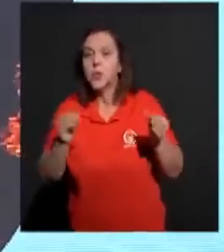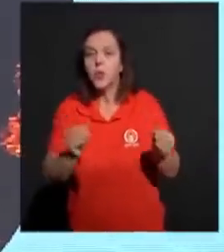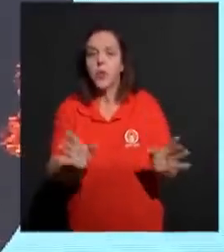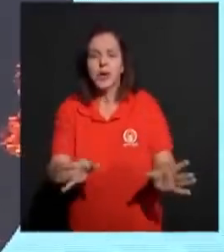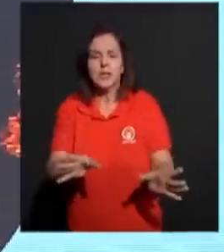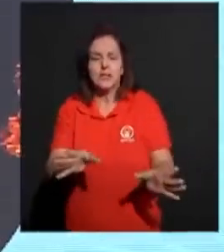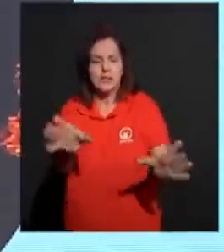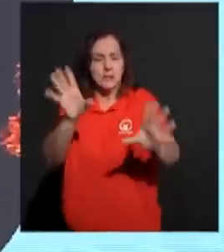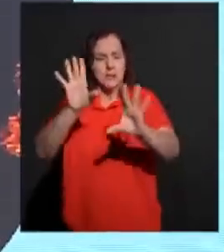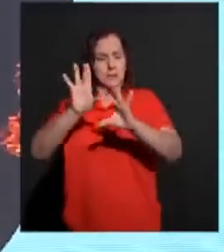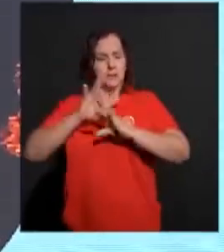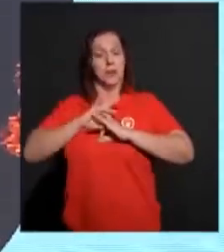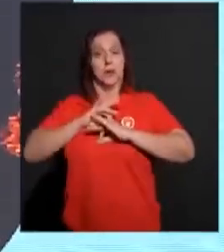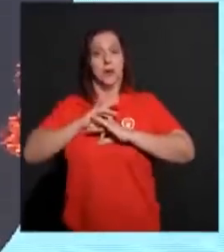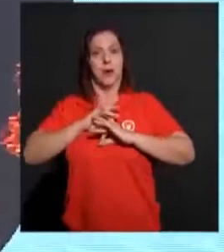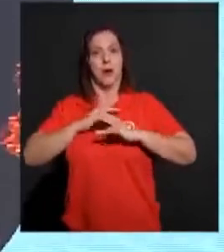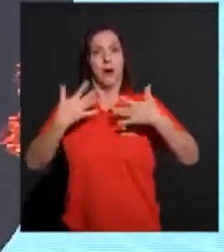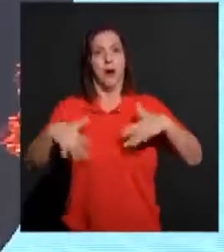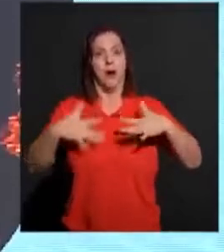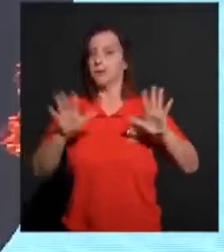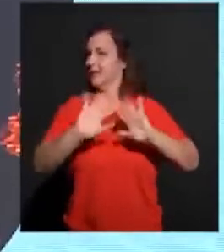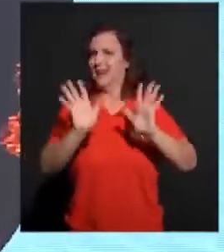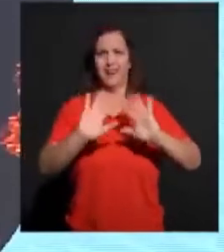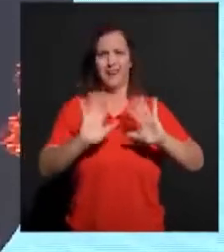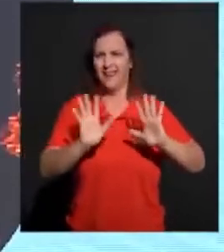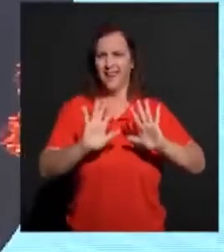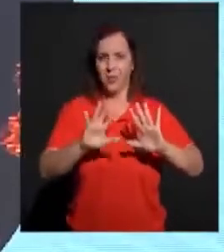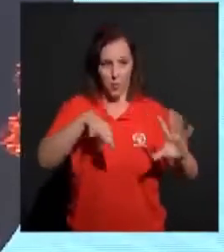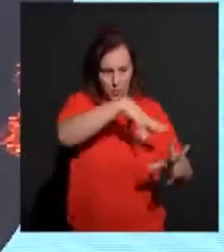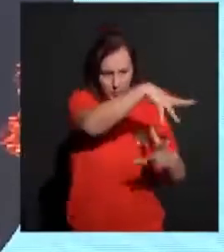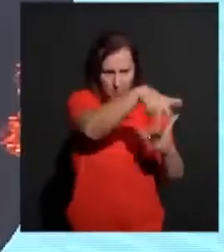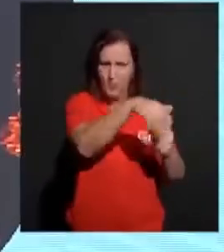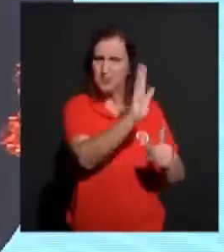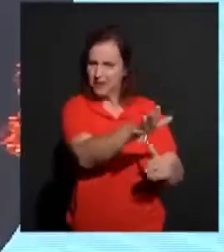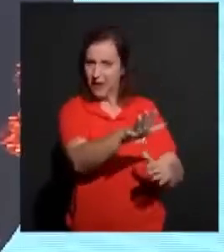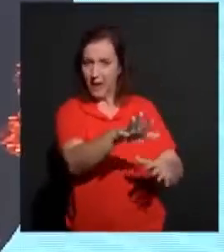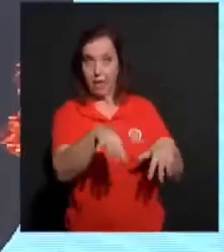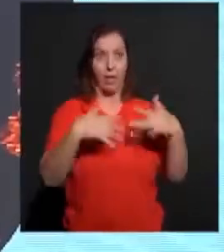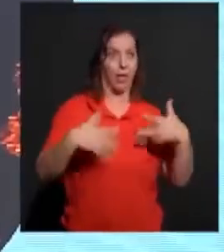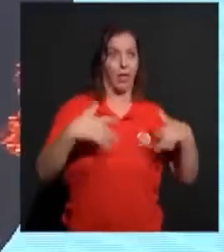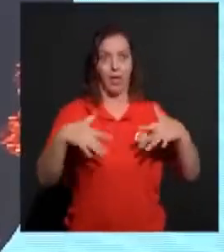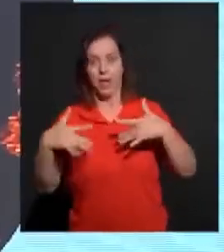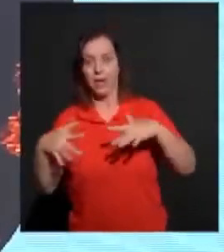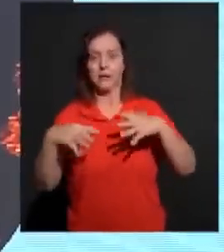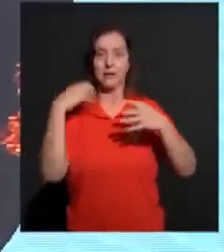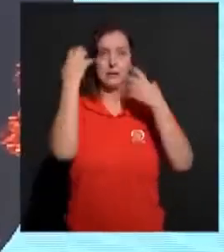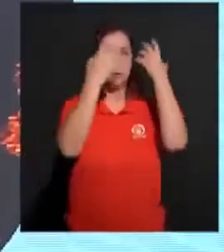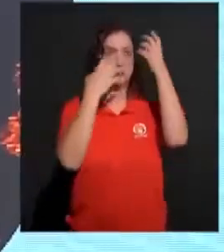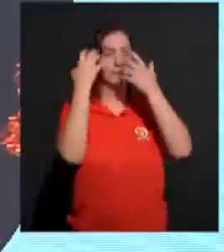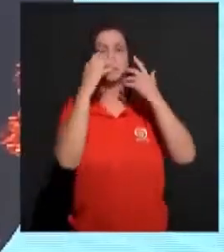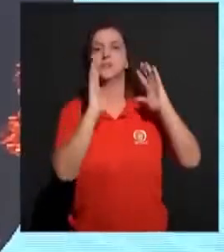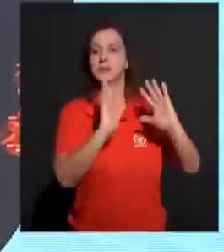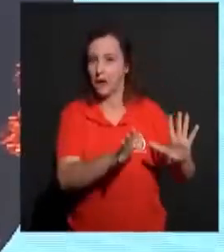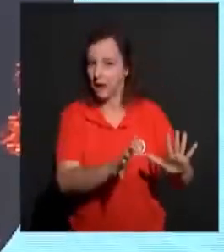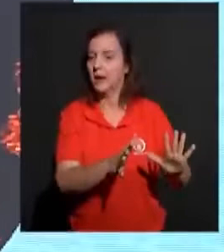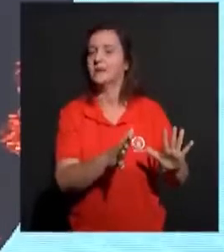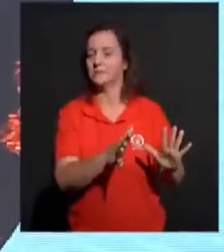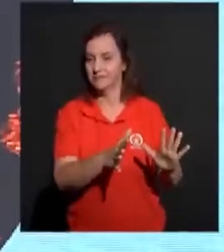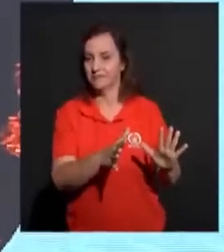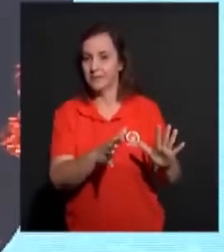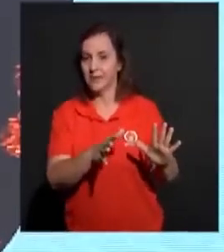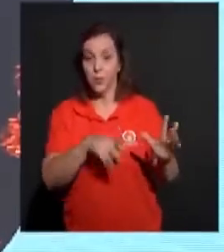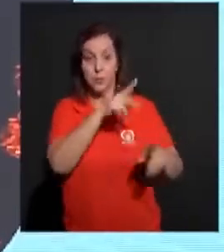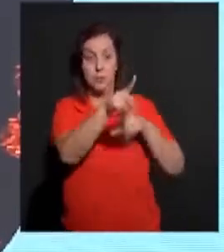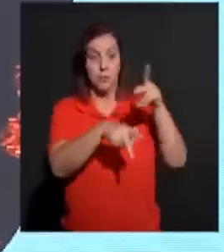coração, não é o desespero. Porque o mundo já está com muito desespero aí. O mundo já está muito preocupado.